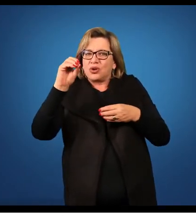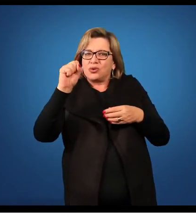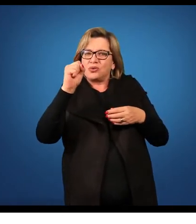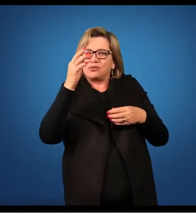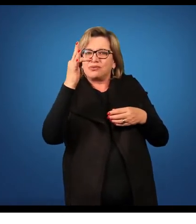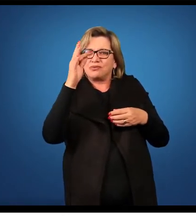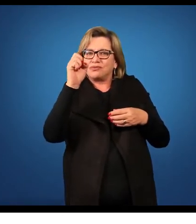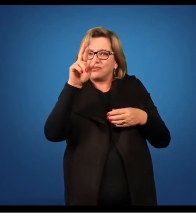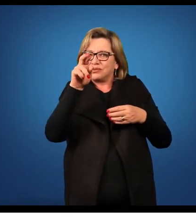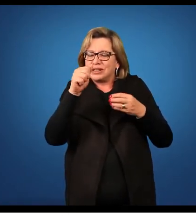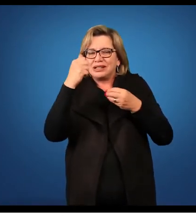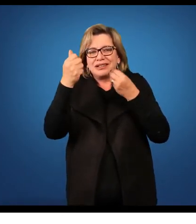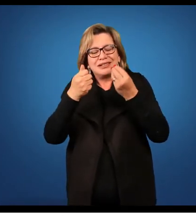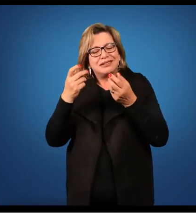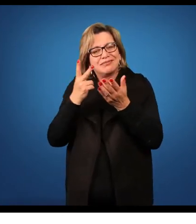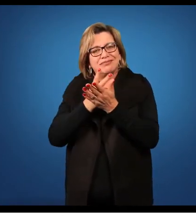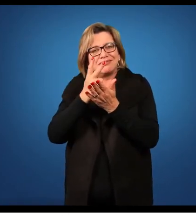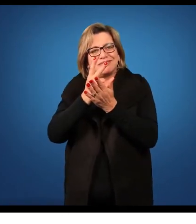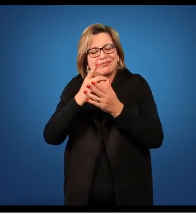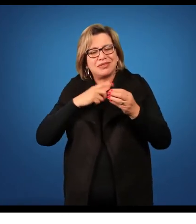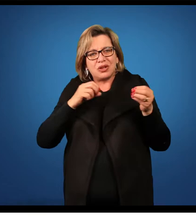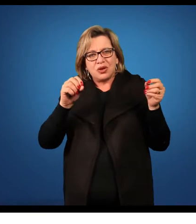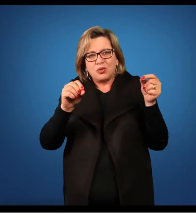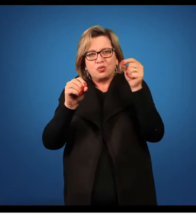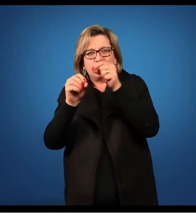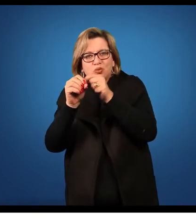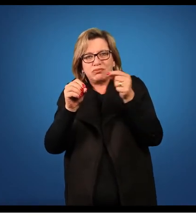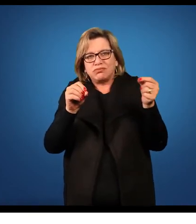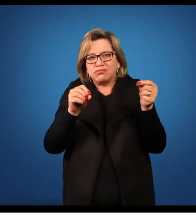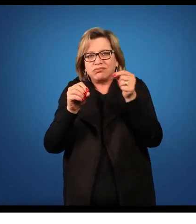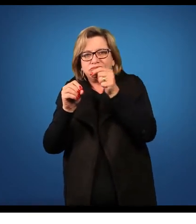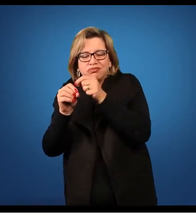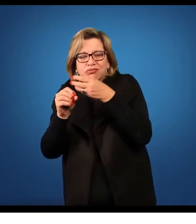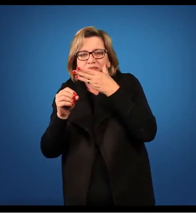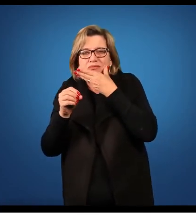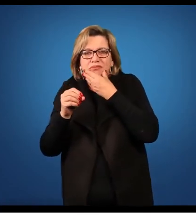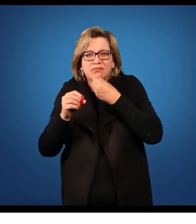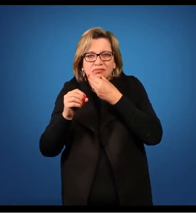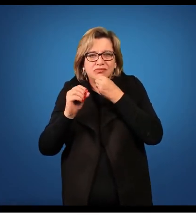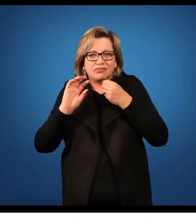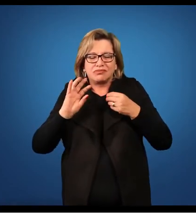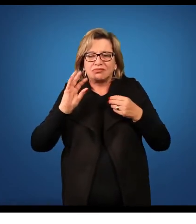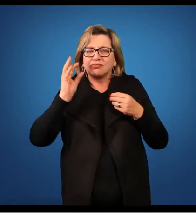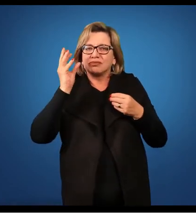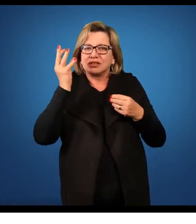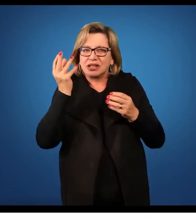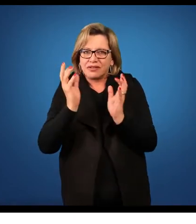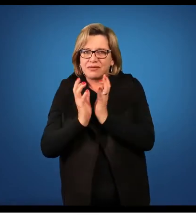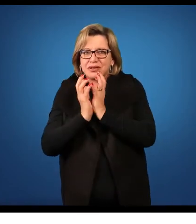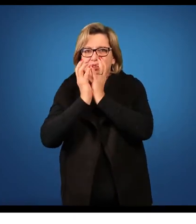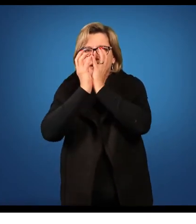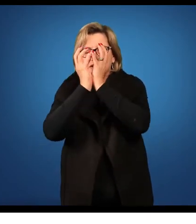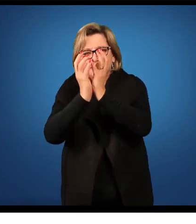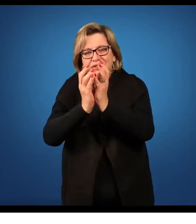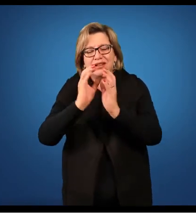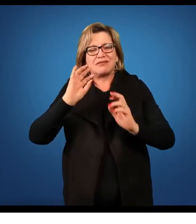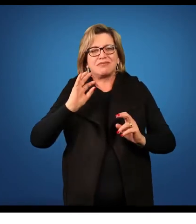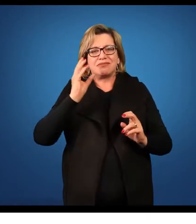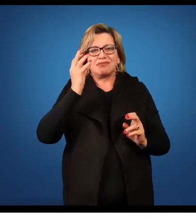média e que irão receber os gametas masculinos trazidos pelo tubo polínico e que irão participar da dupla fecundação.